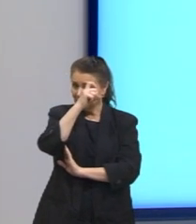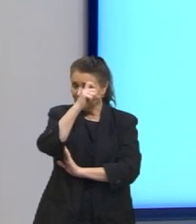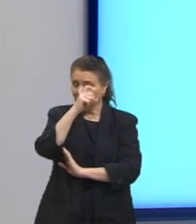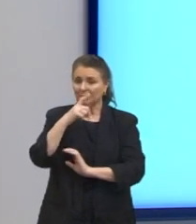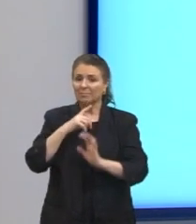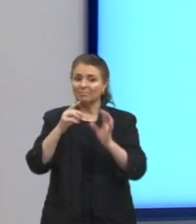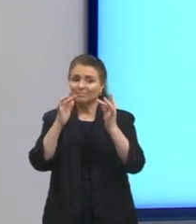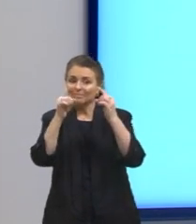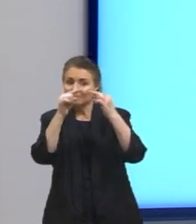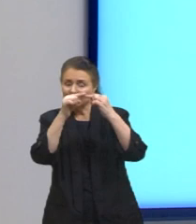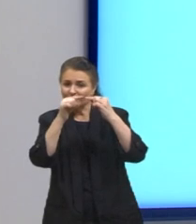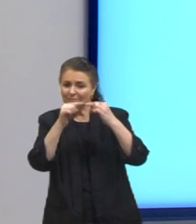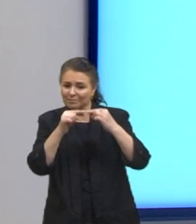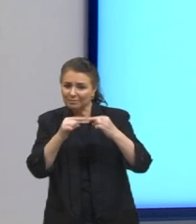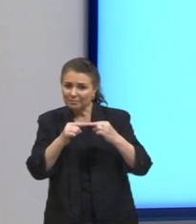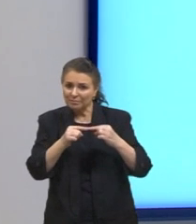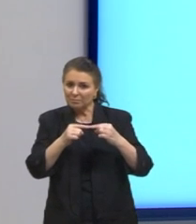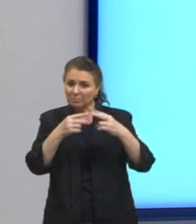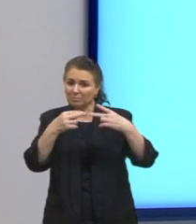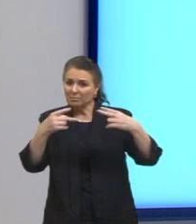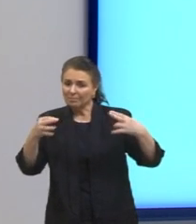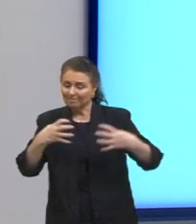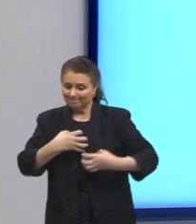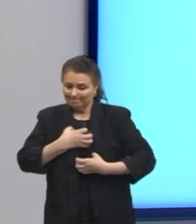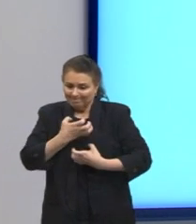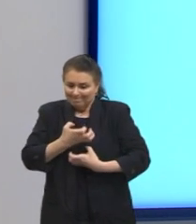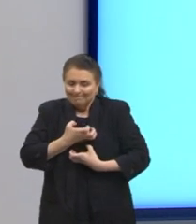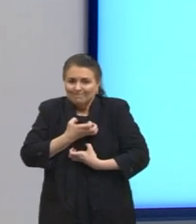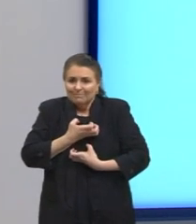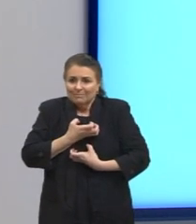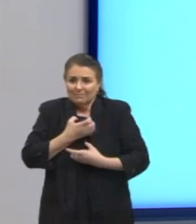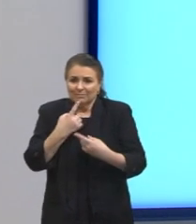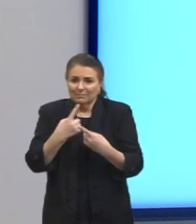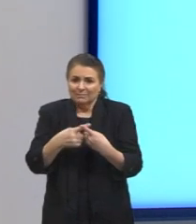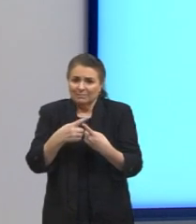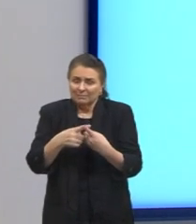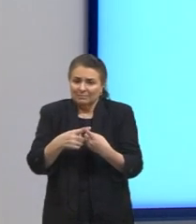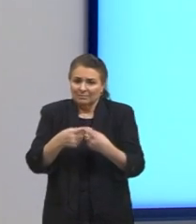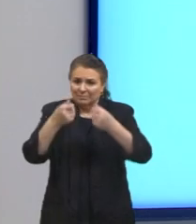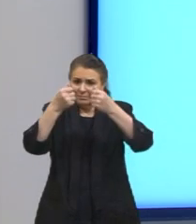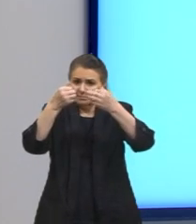Por que a dificuldade de conciliar diferentes anseios? Porque olha o que ela diz ali.